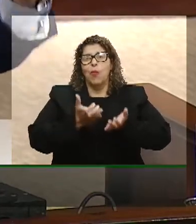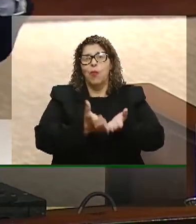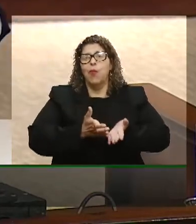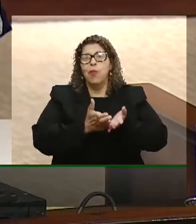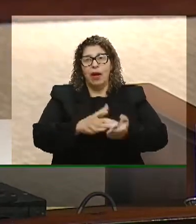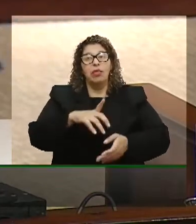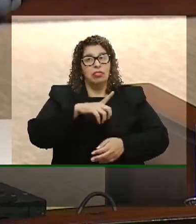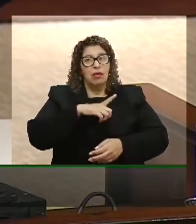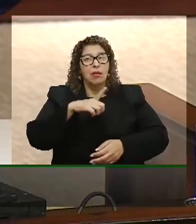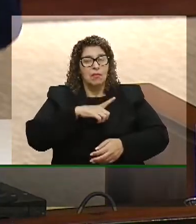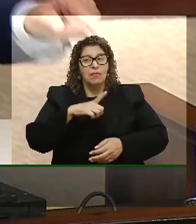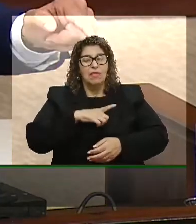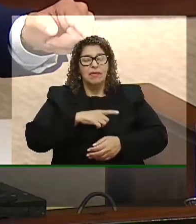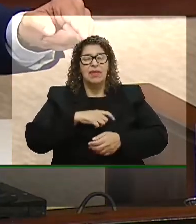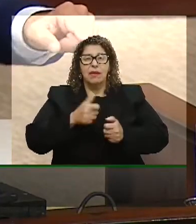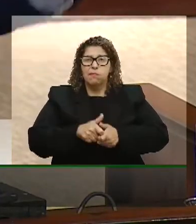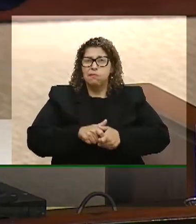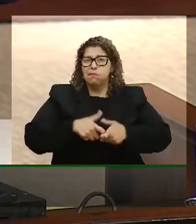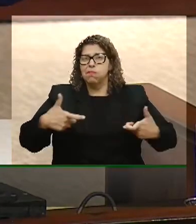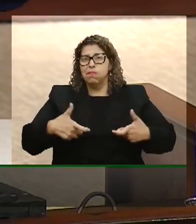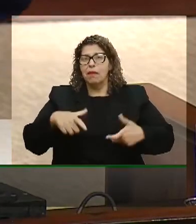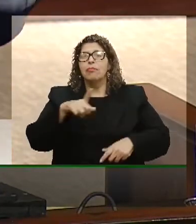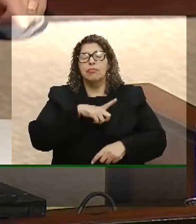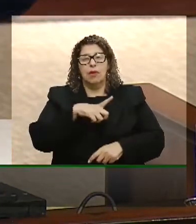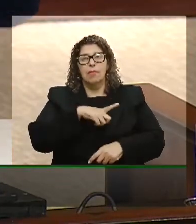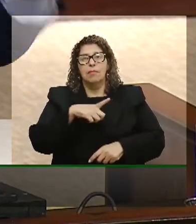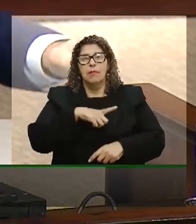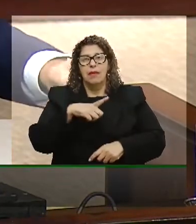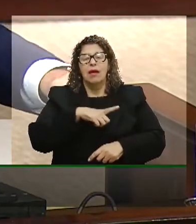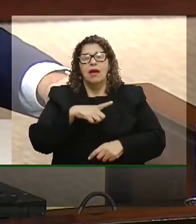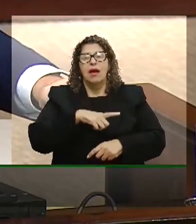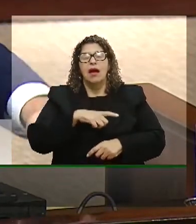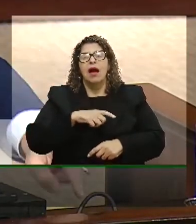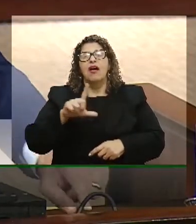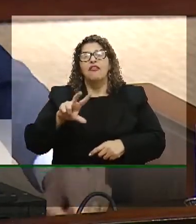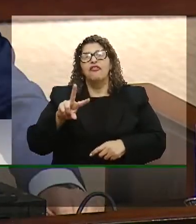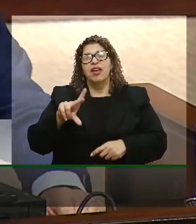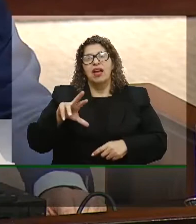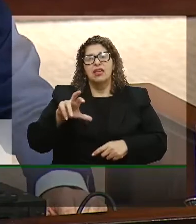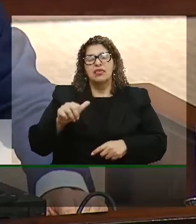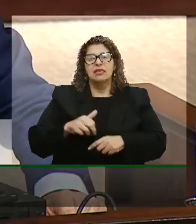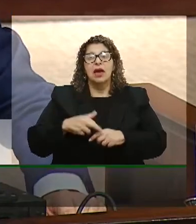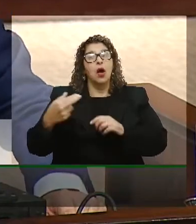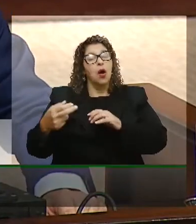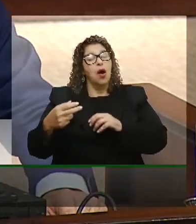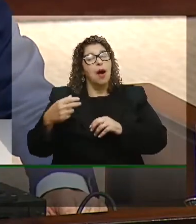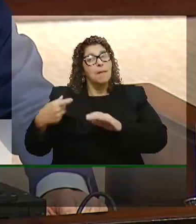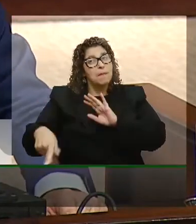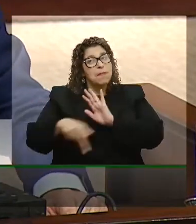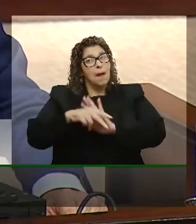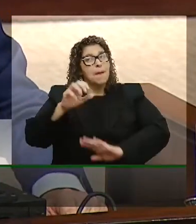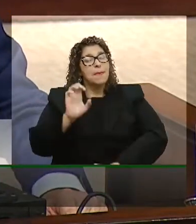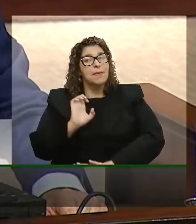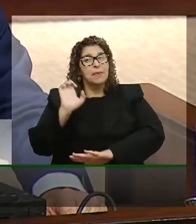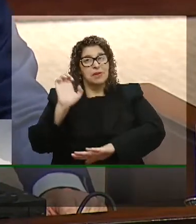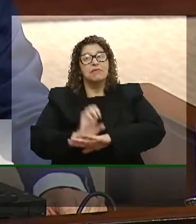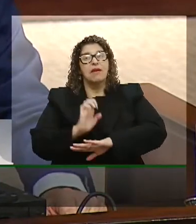tivemos um aumento expressivo da aviação regional aqui no Rio Grande do Sul e isso foi muito importante